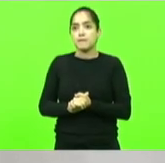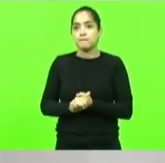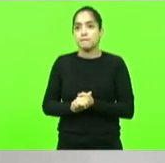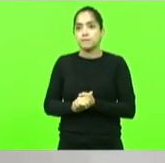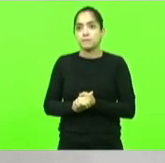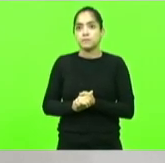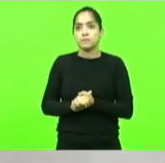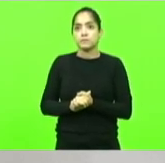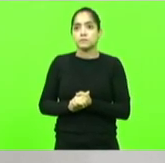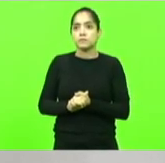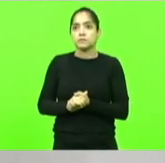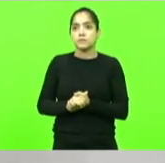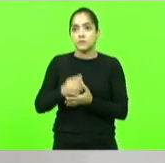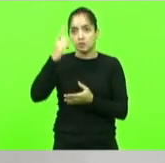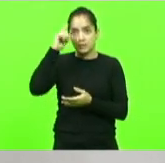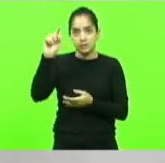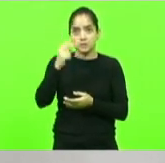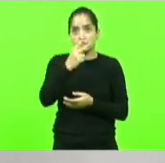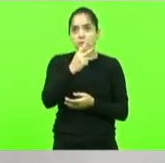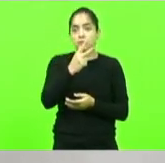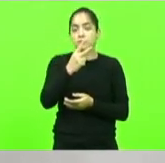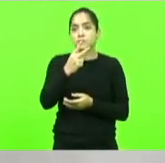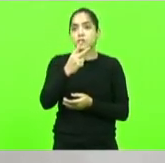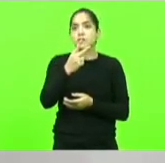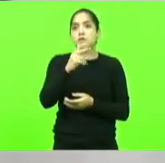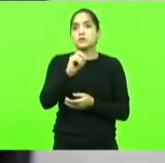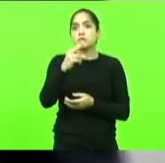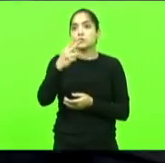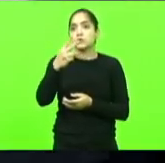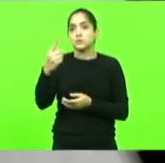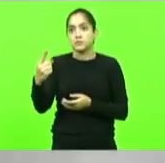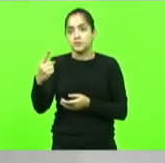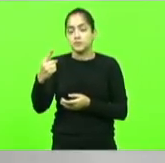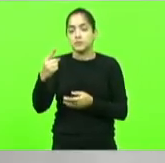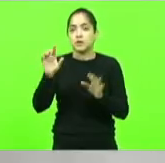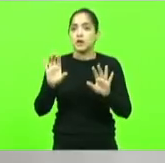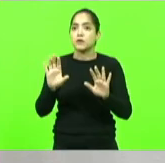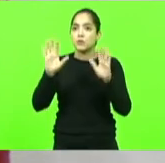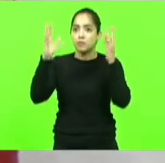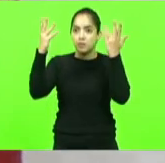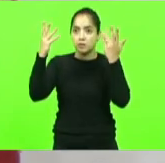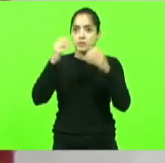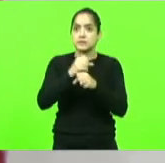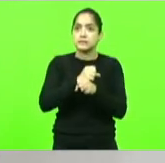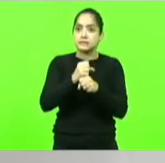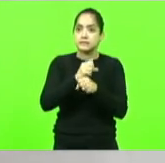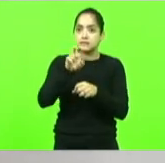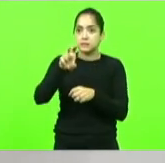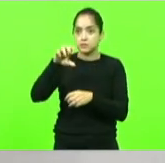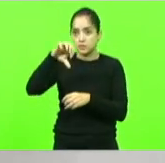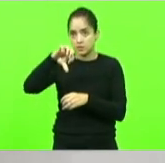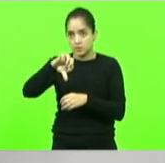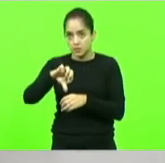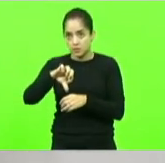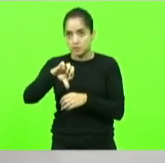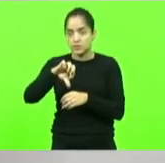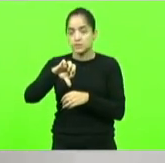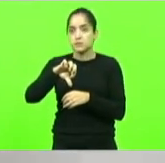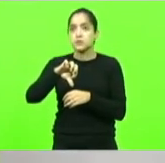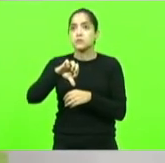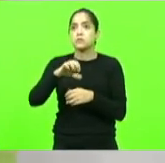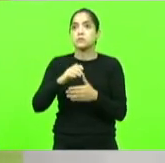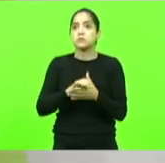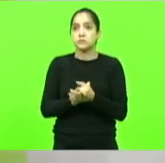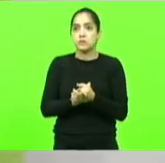em 21 em 2021 comemoramos os 59 anos da regulamentação